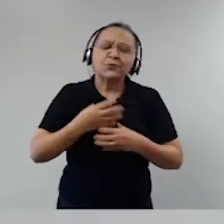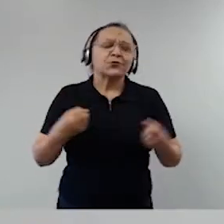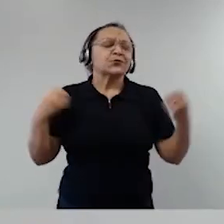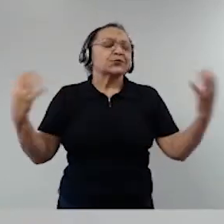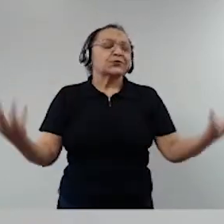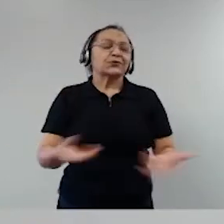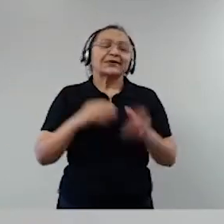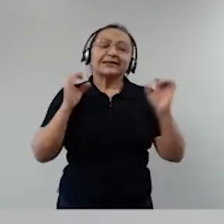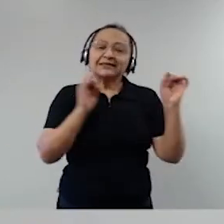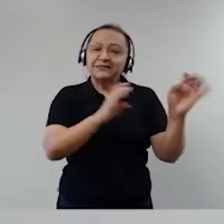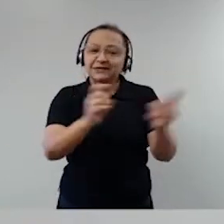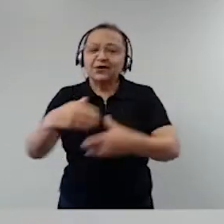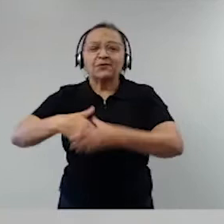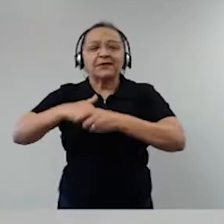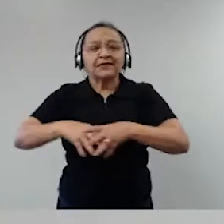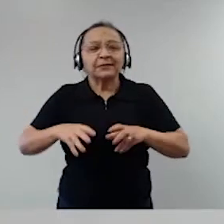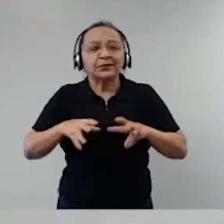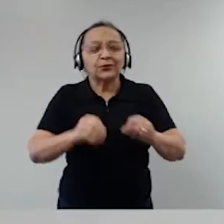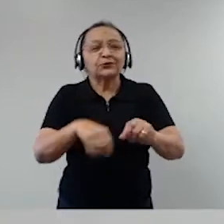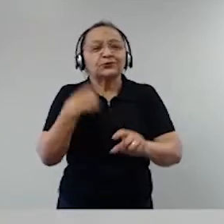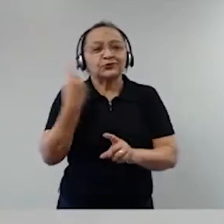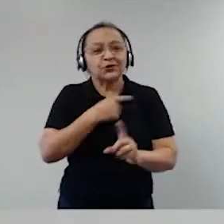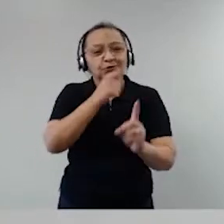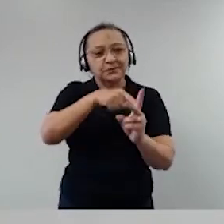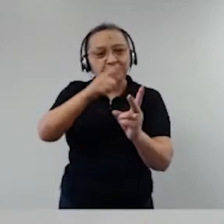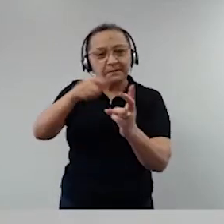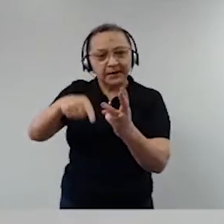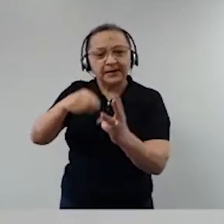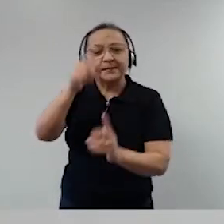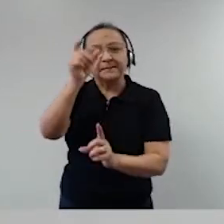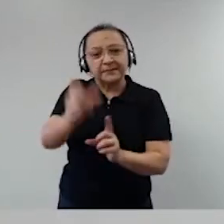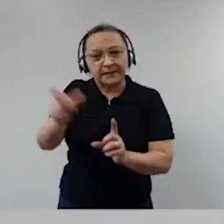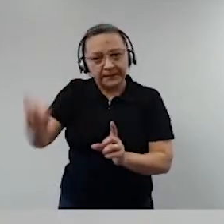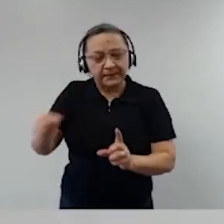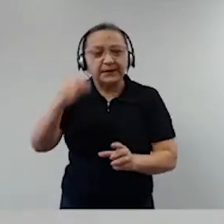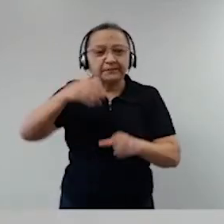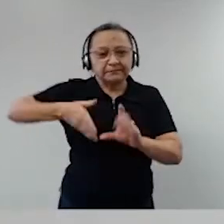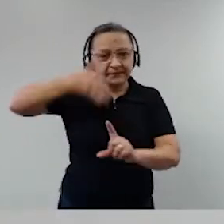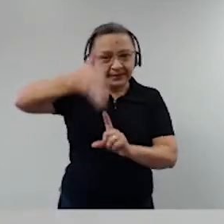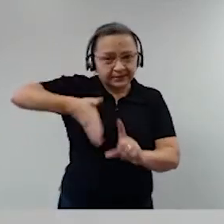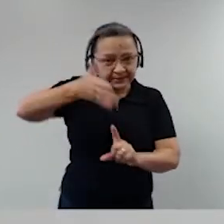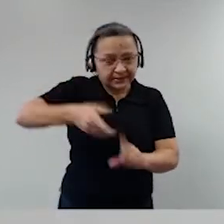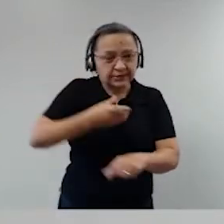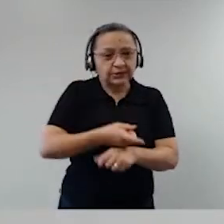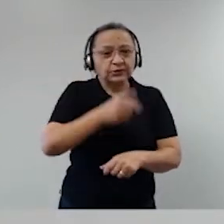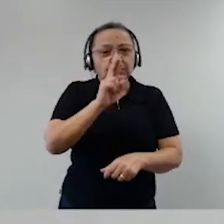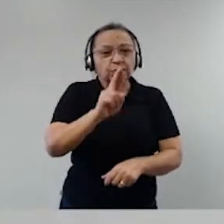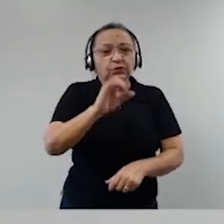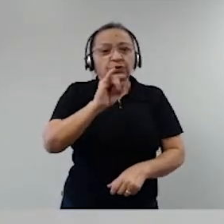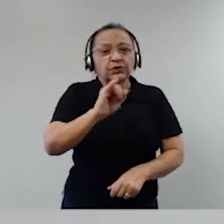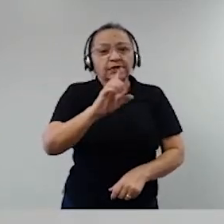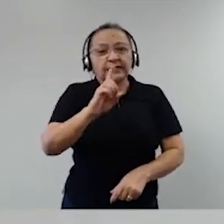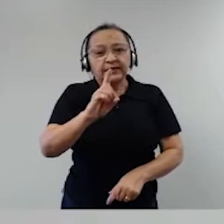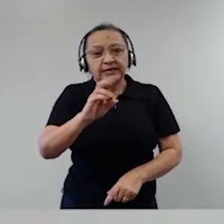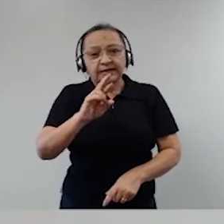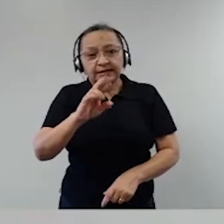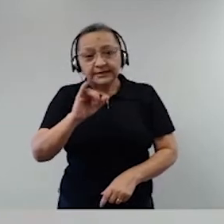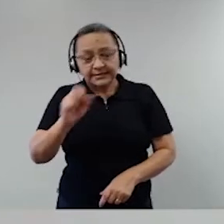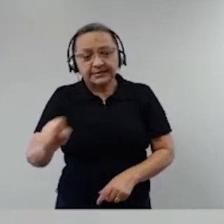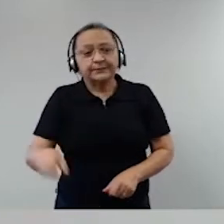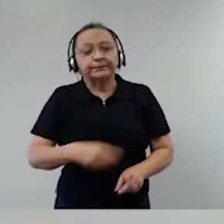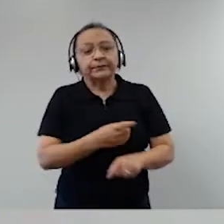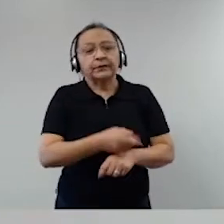também os nossos palestrantes, o professor doutor Ives Gandra da Silva Martins, o professor doutor Gustavo